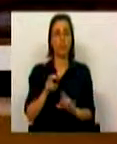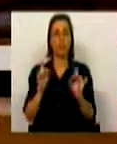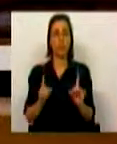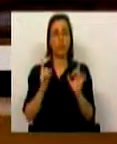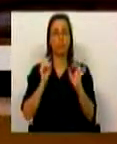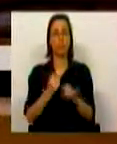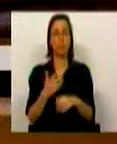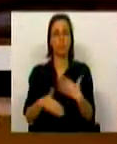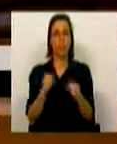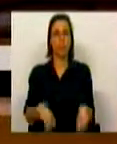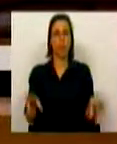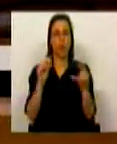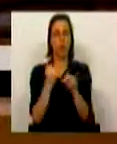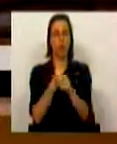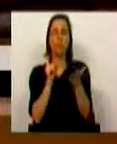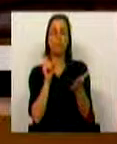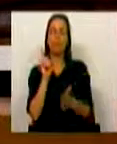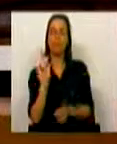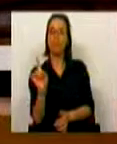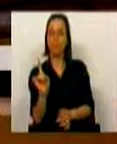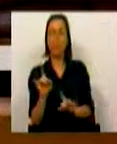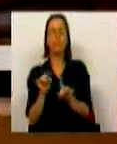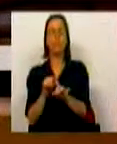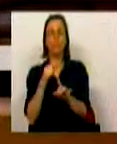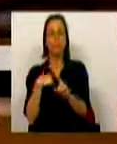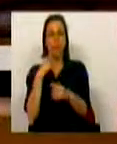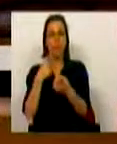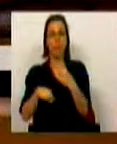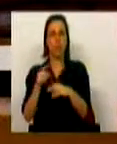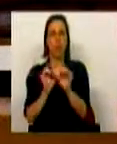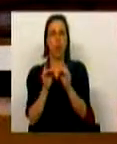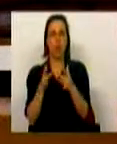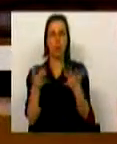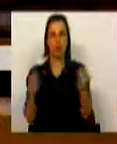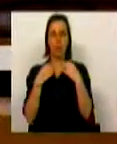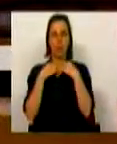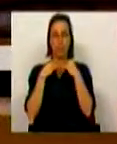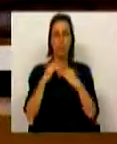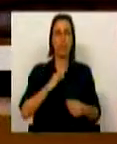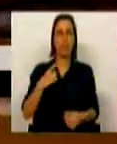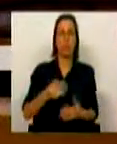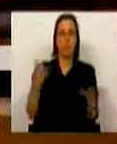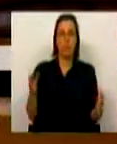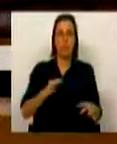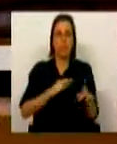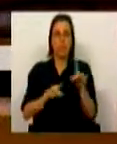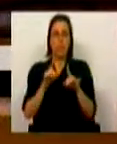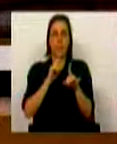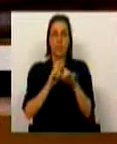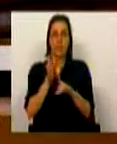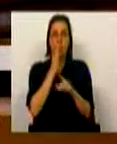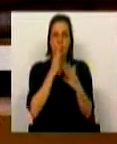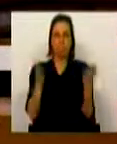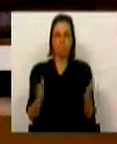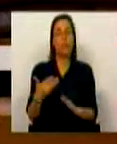entrou em funcionamento a nova funcionalidade que permite a sua renovação online. Senhor Presidente, senhoras e senhores deputados,